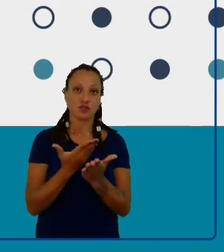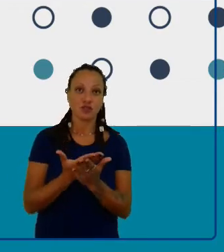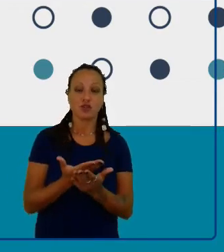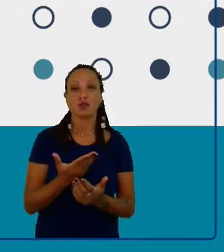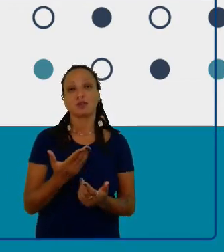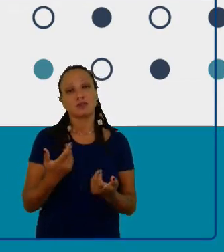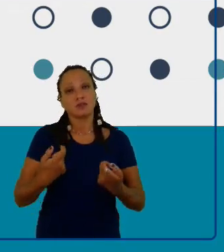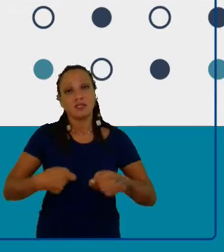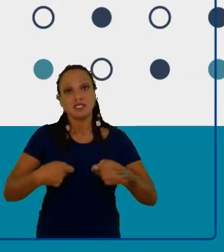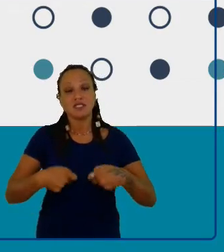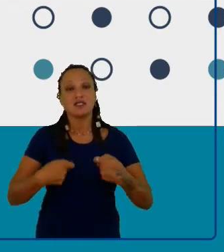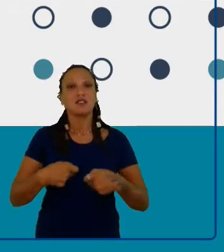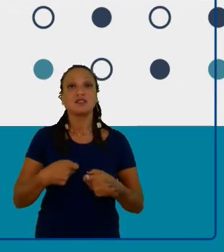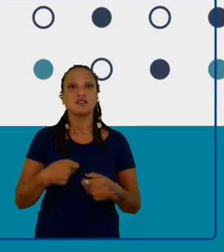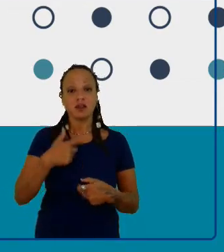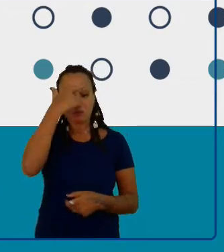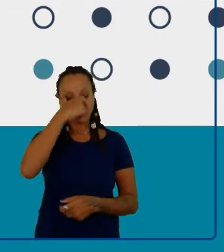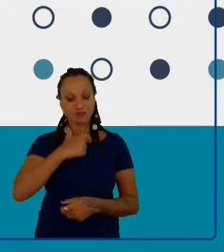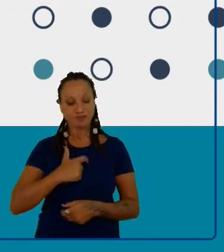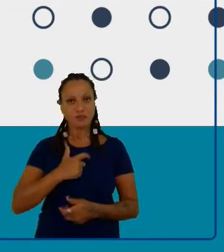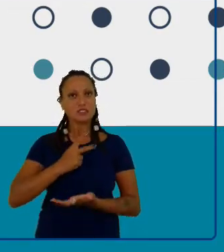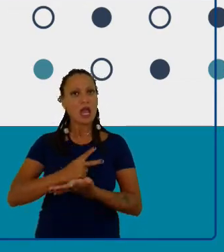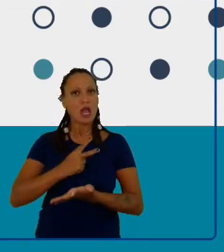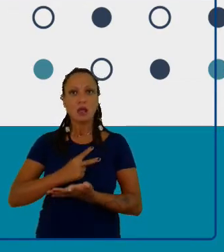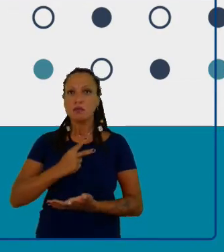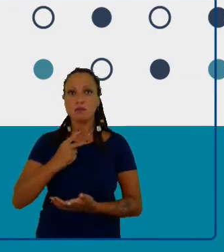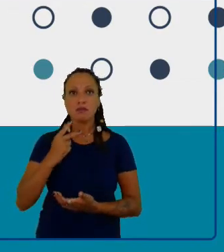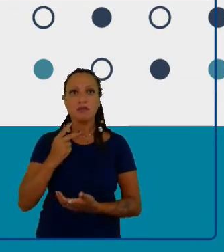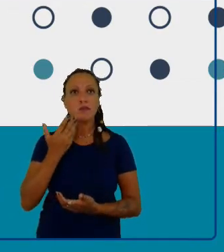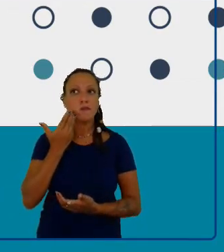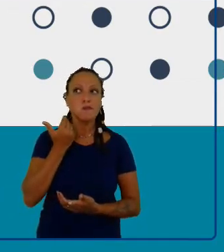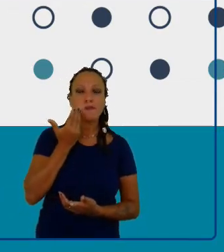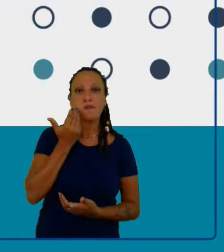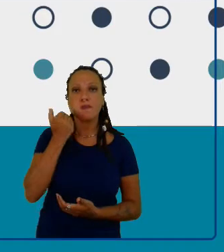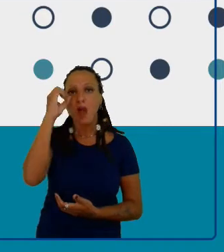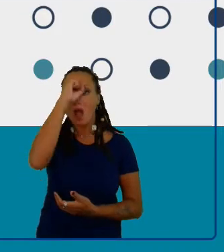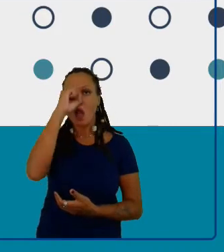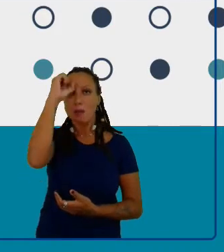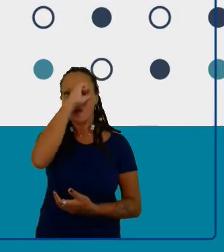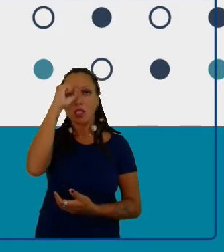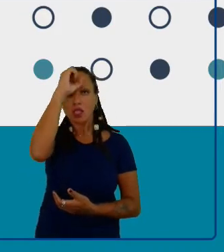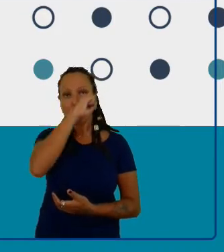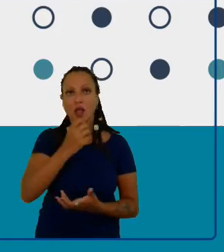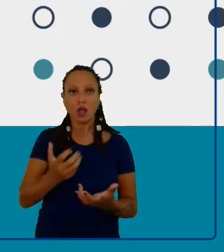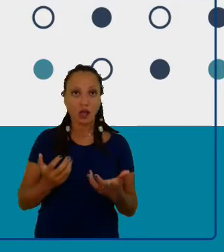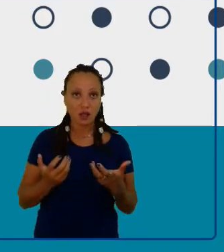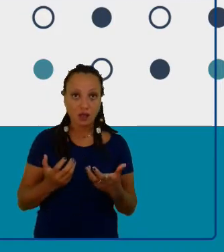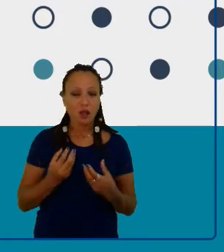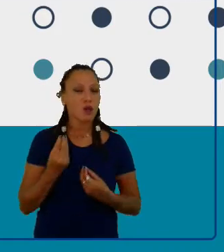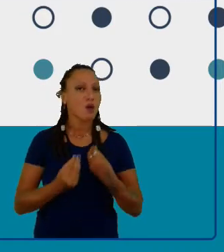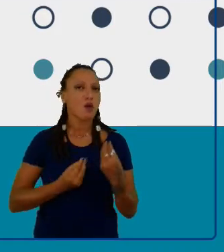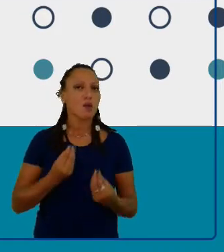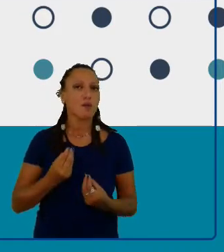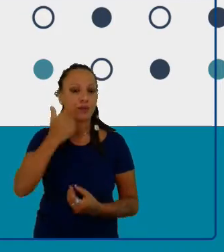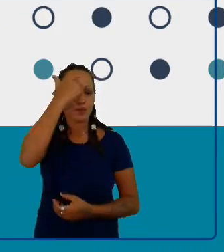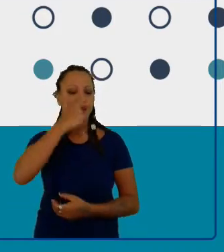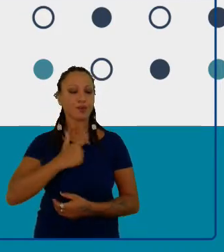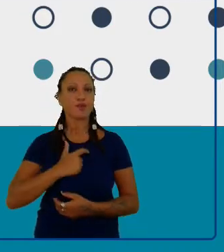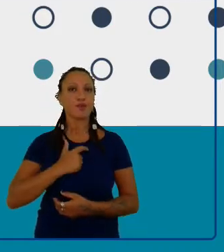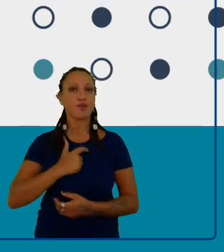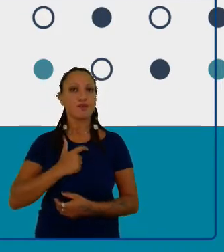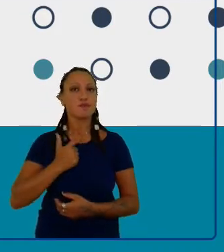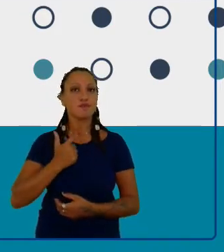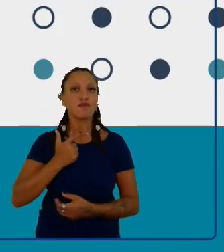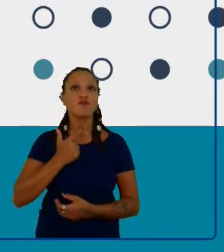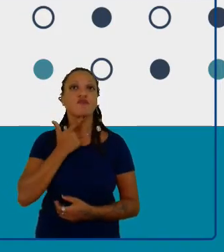aprendente em tempo integral. E para que você seja um ser aprendente, você tem a tua